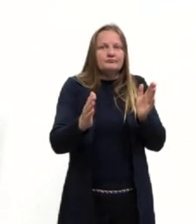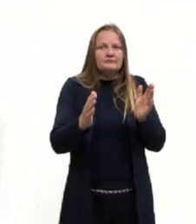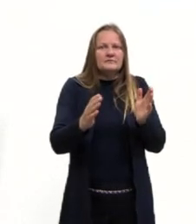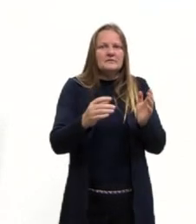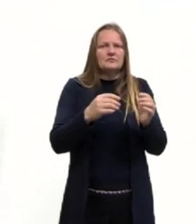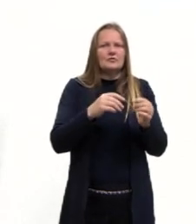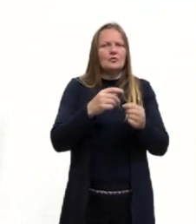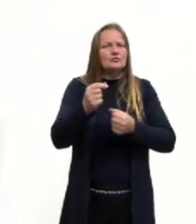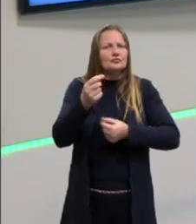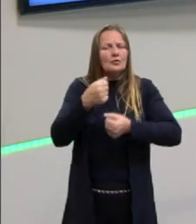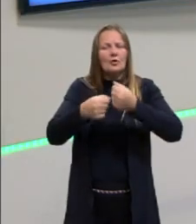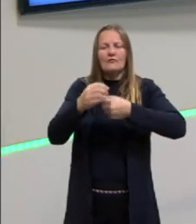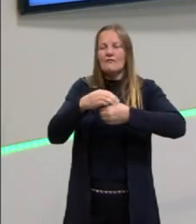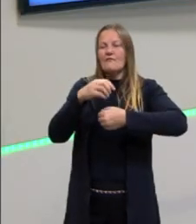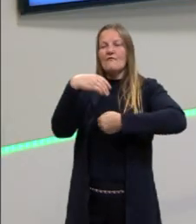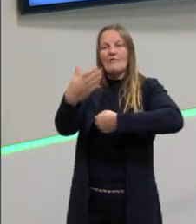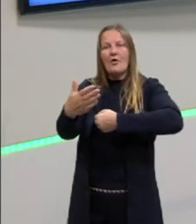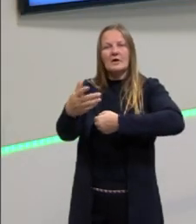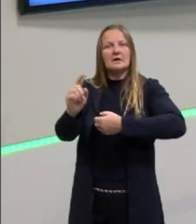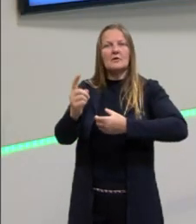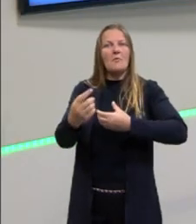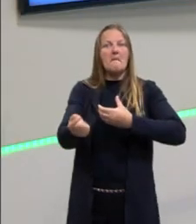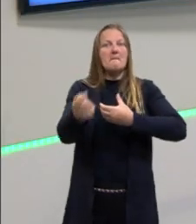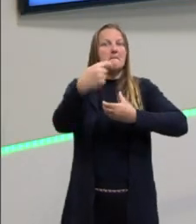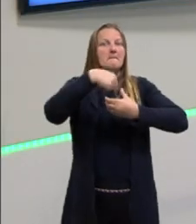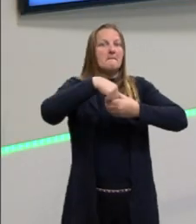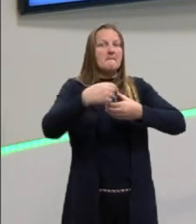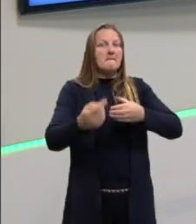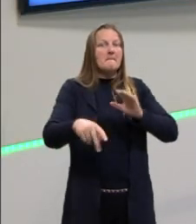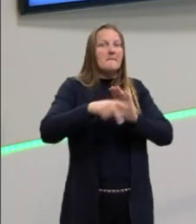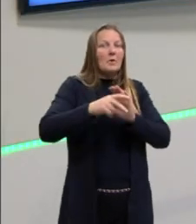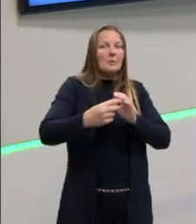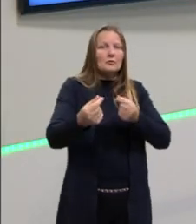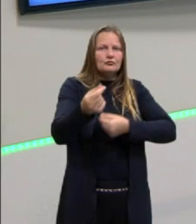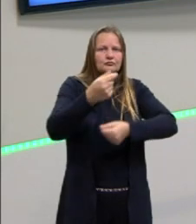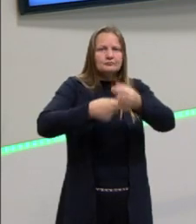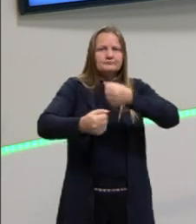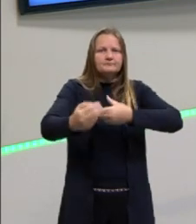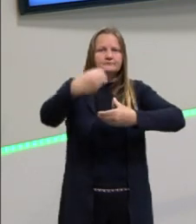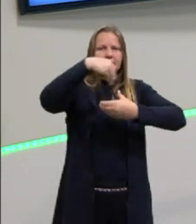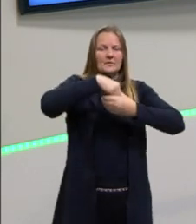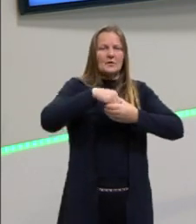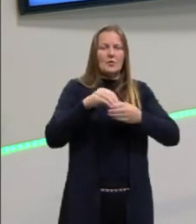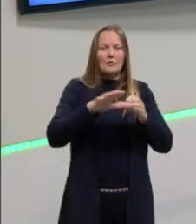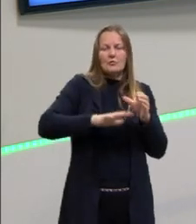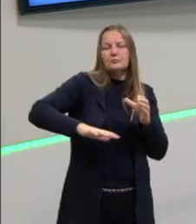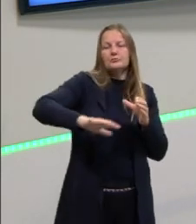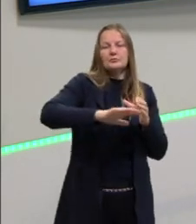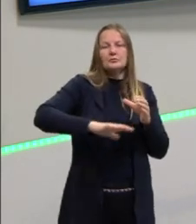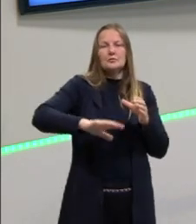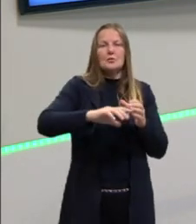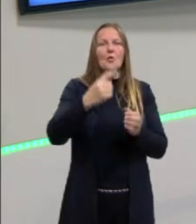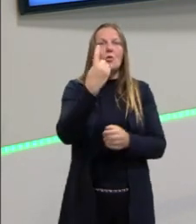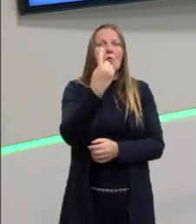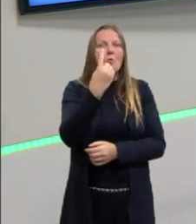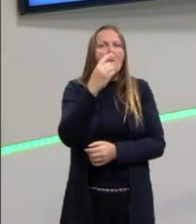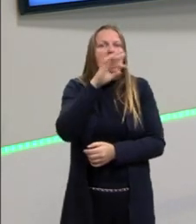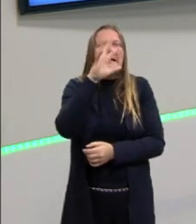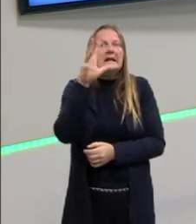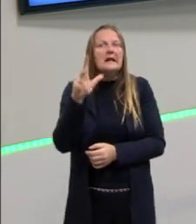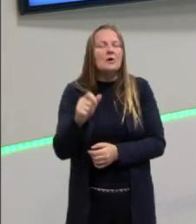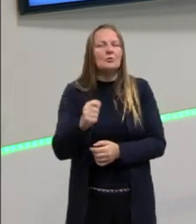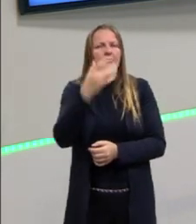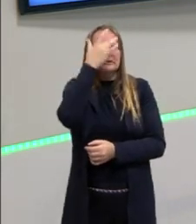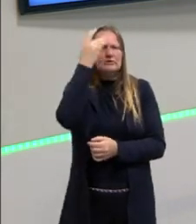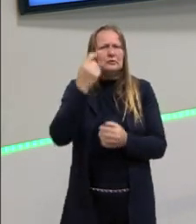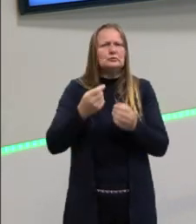voltar para o mercado externo, ela acaba se voltando para o mercado interno, para abastecer a sua economia, pô, é um milhão e meio de pessoas que pode